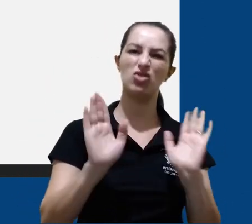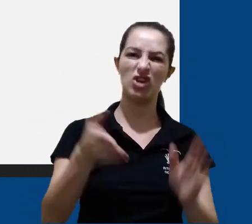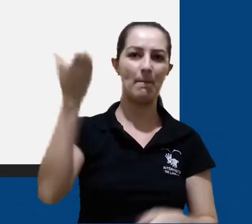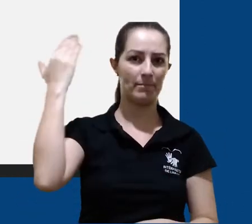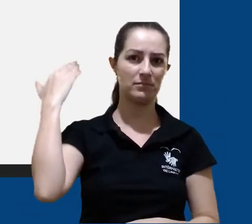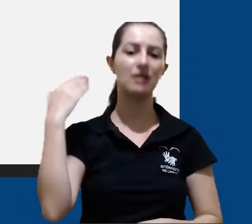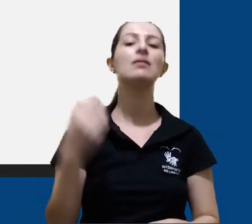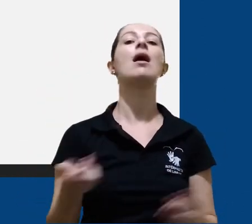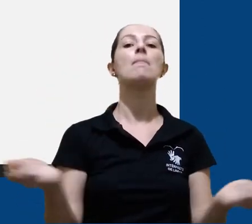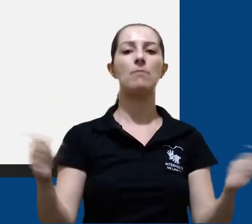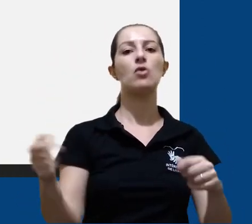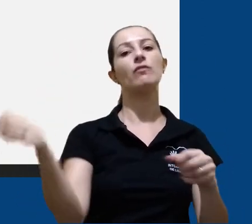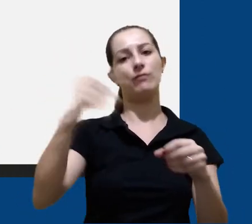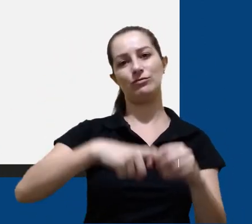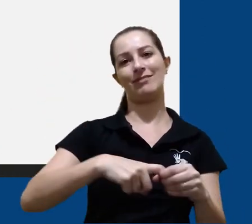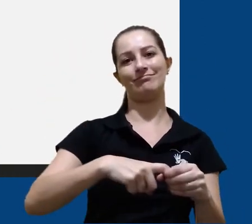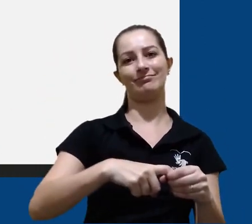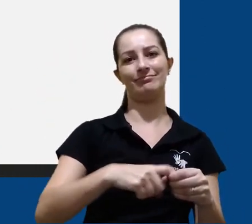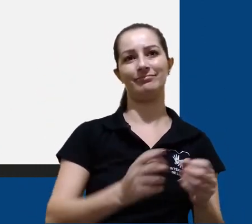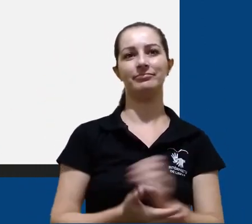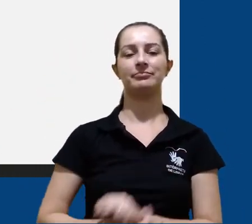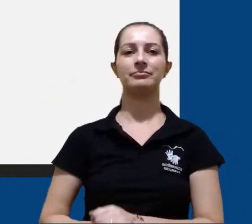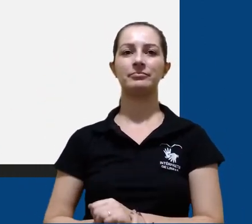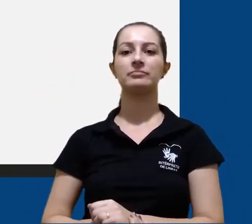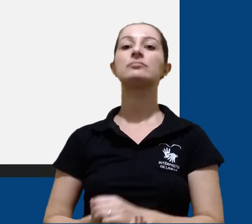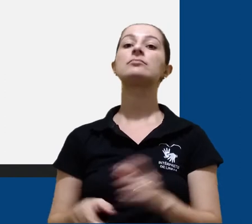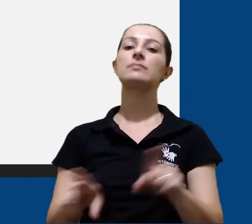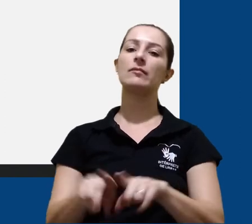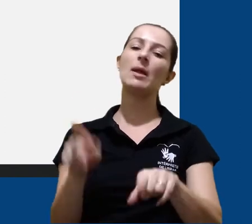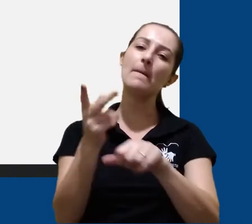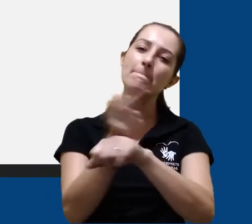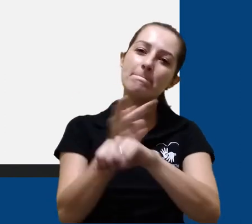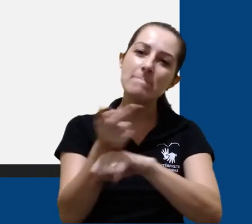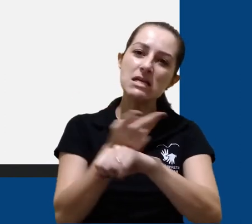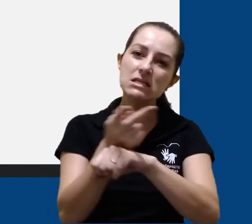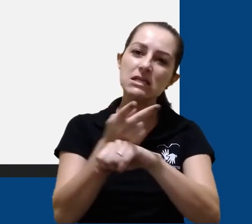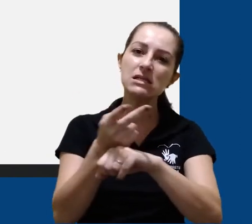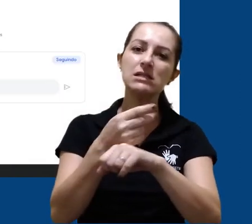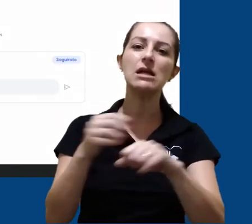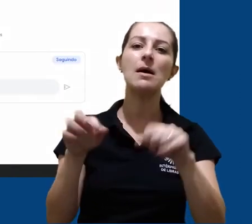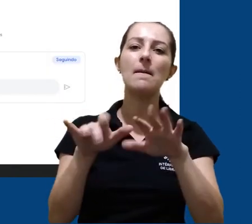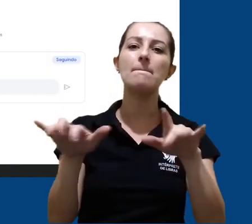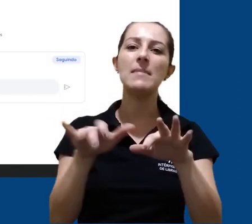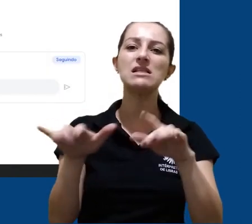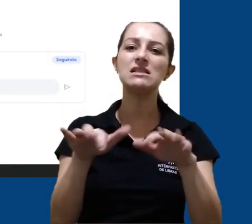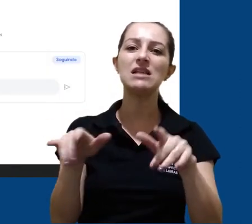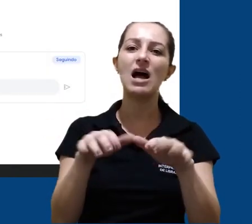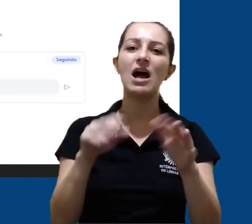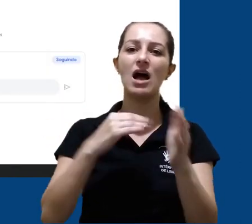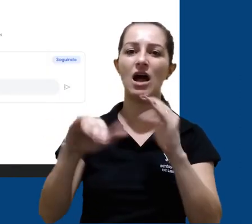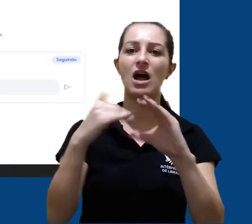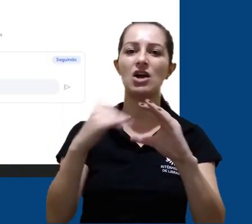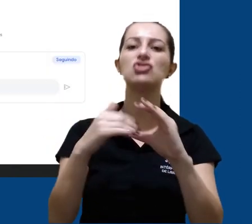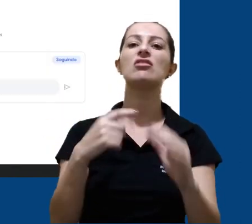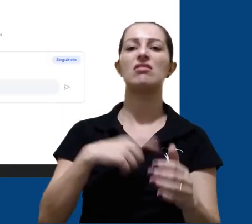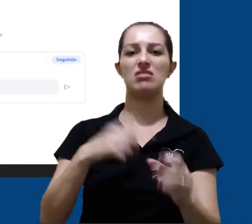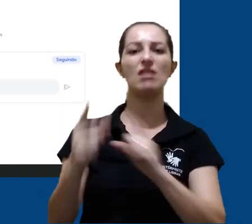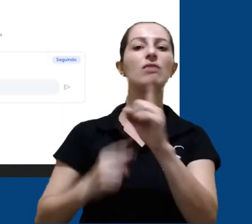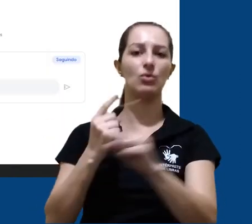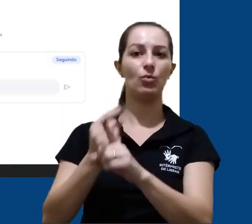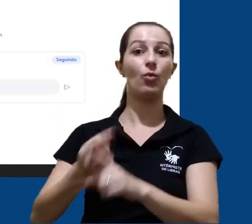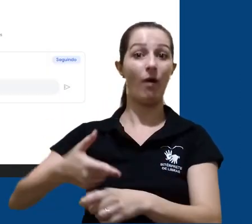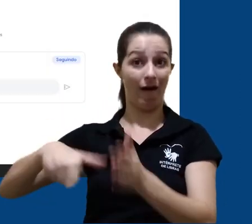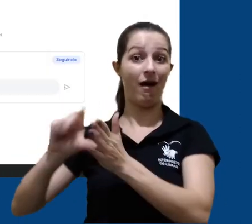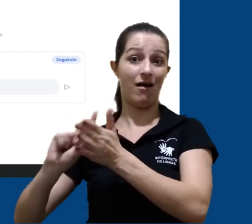convidado a participar. Também é possível fazer uma pesquisa nas mensagens que você trocou no chat do Google. Para